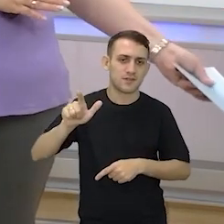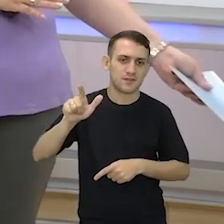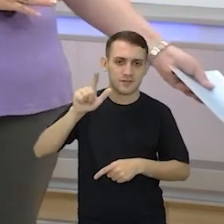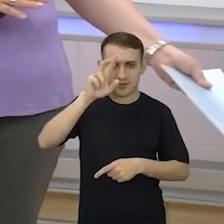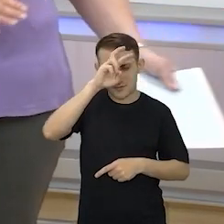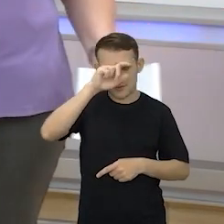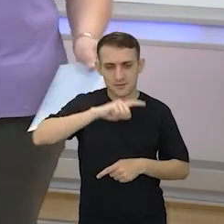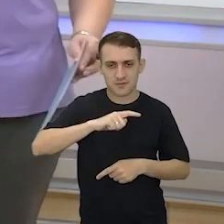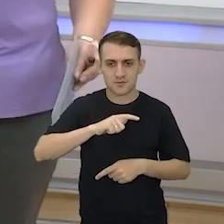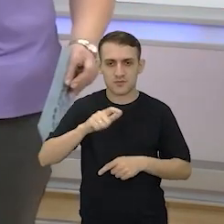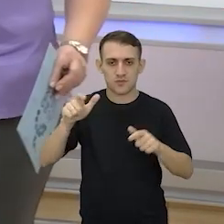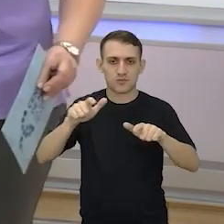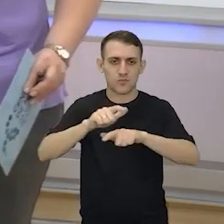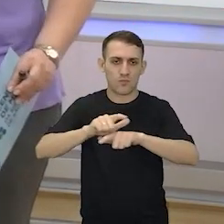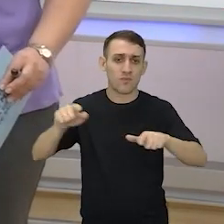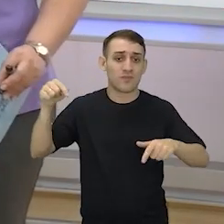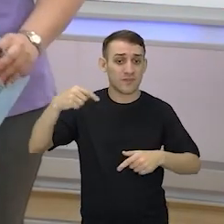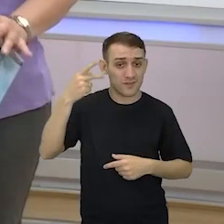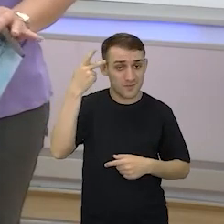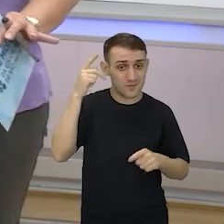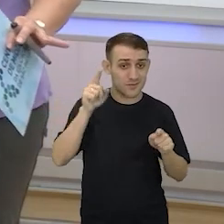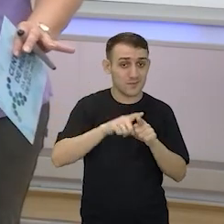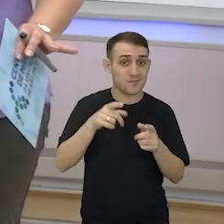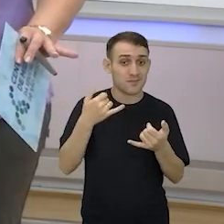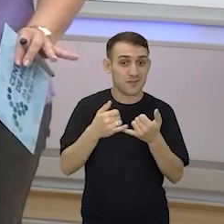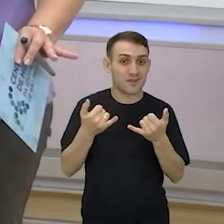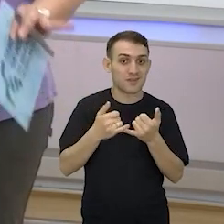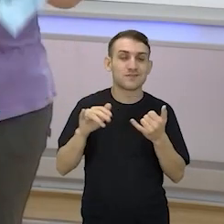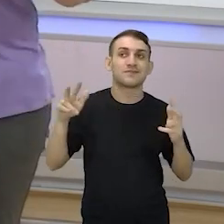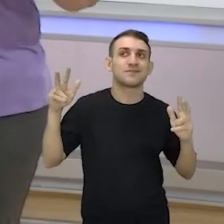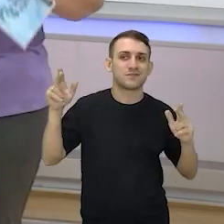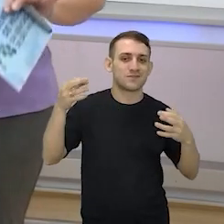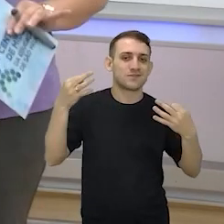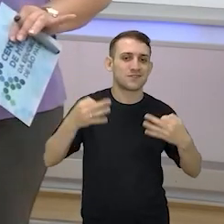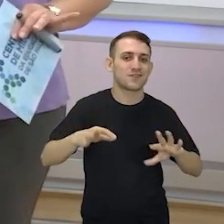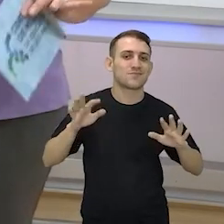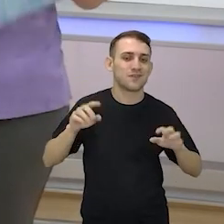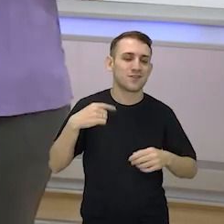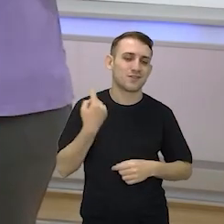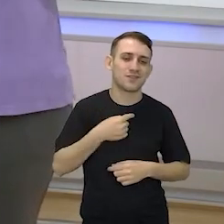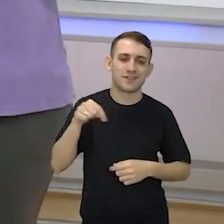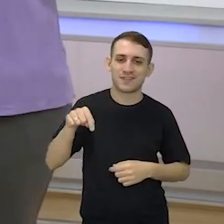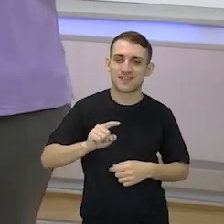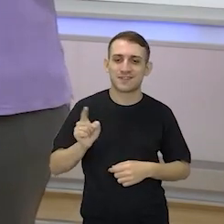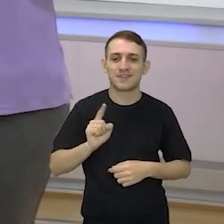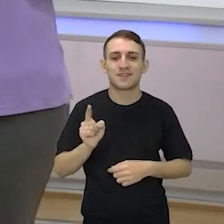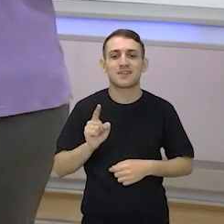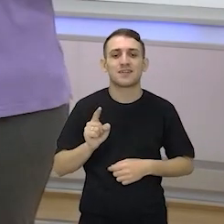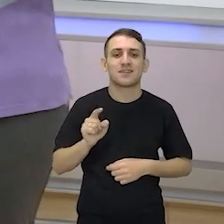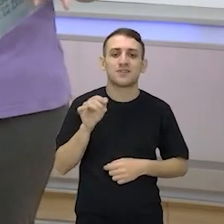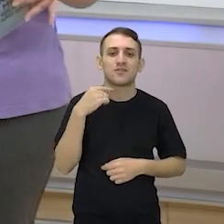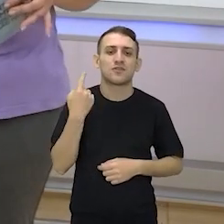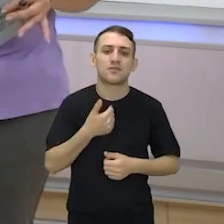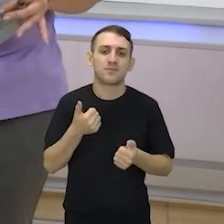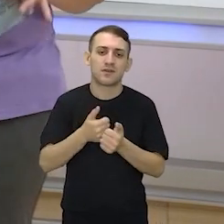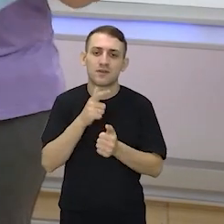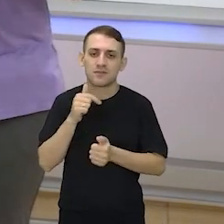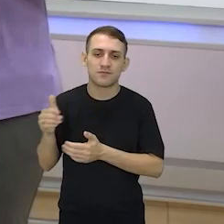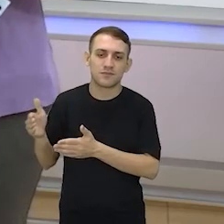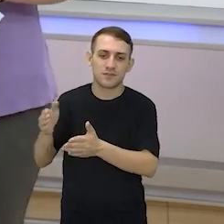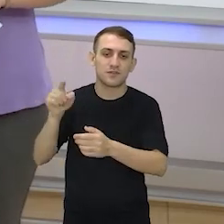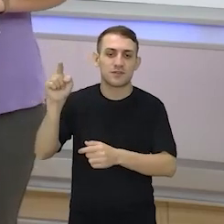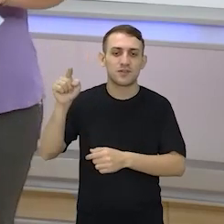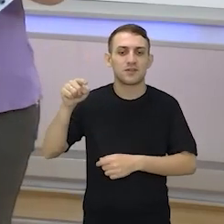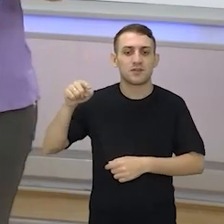tem o deserto. Tem hora que aqui em São Paulo faz um calor que a gente acha que está no deserto, né? Mas não estamos, não. Então, quanto mais perto do Rio, lá no